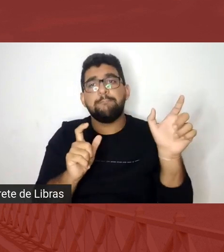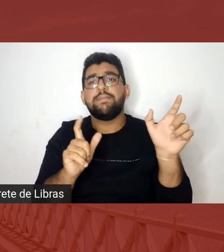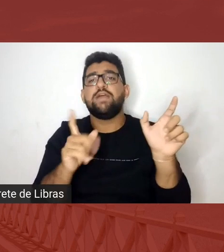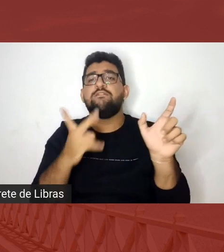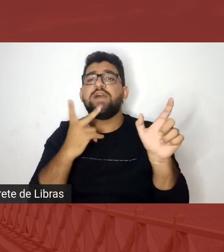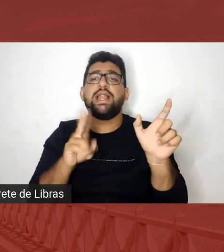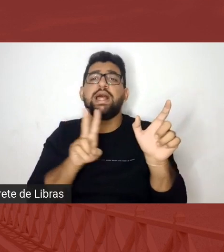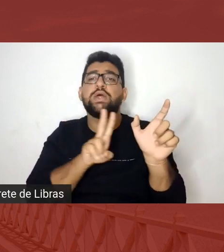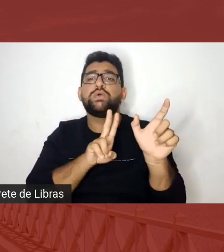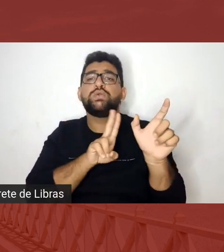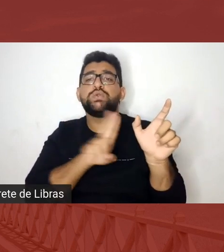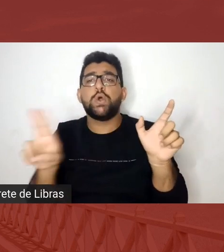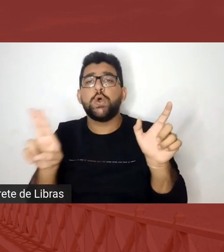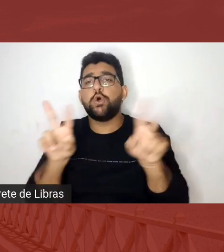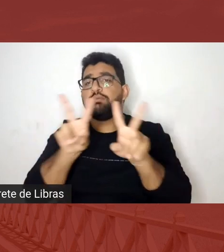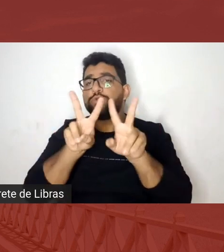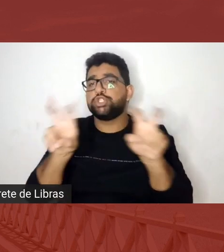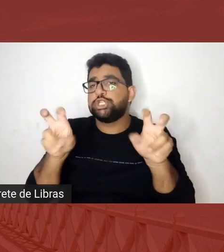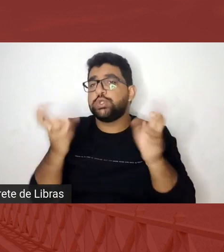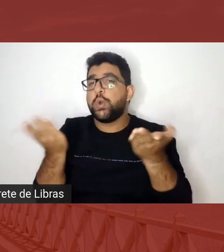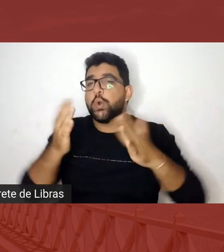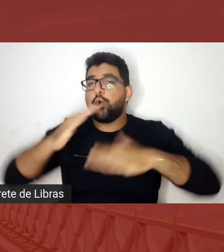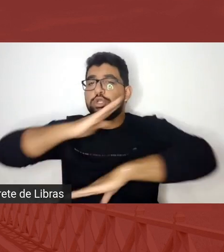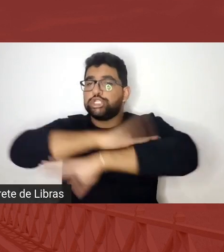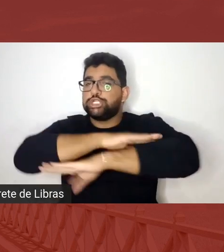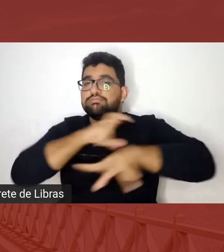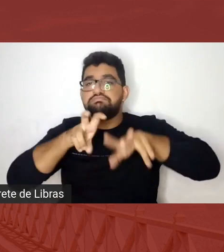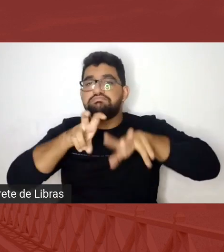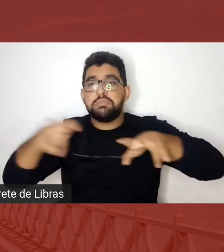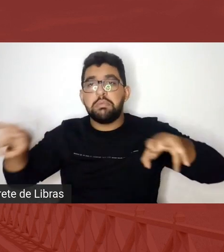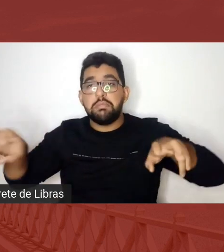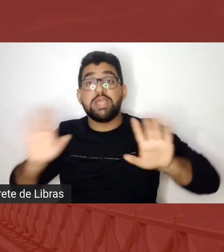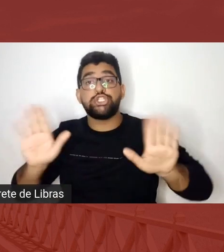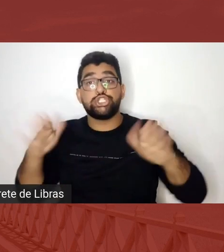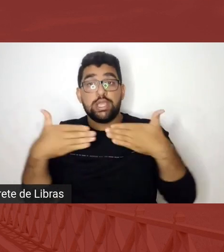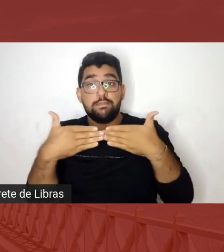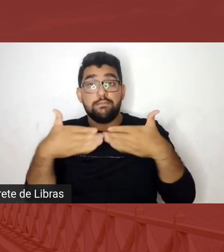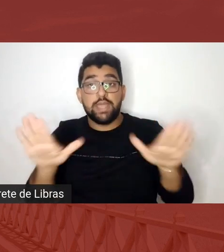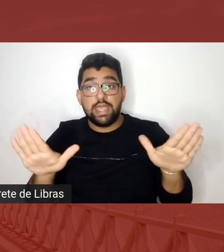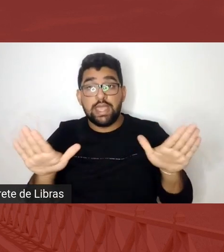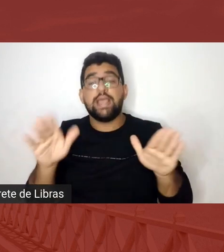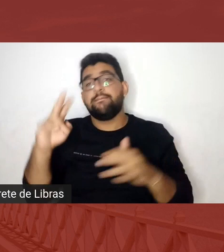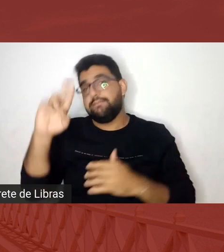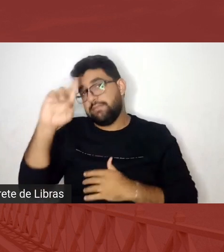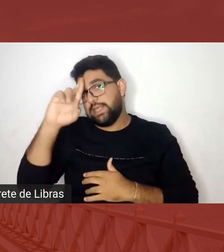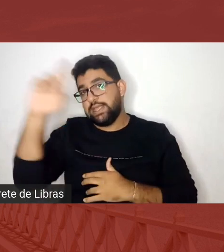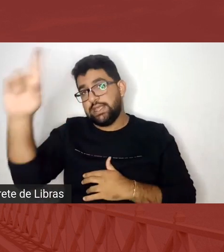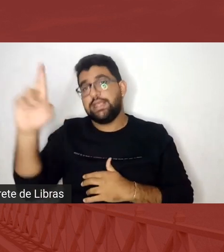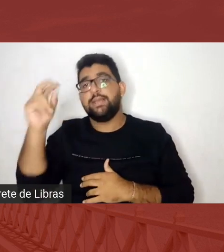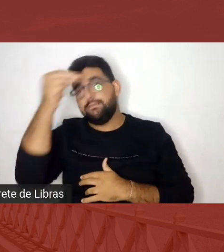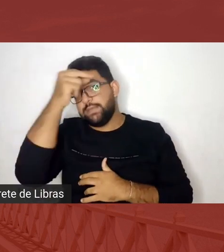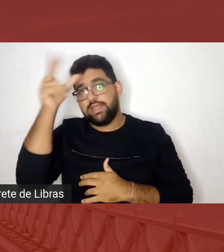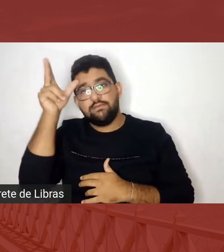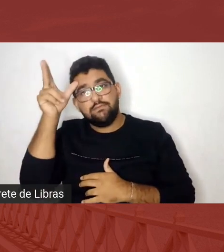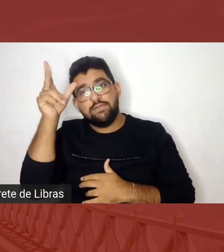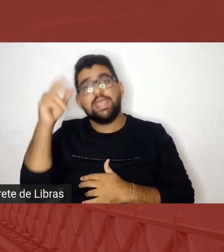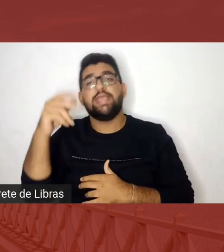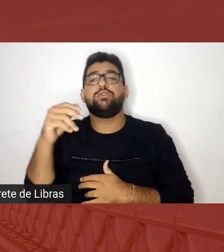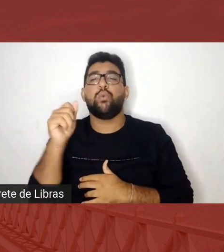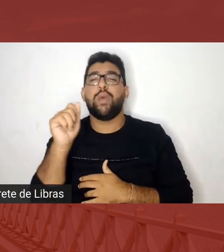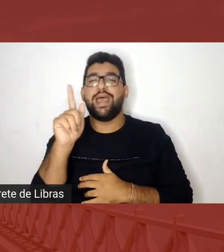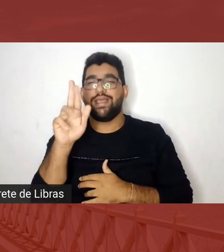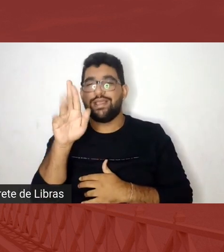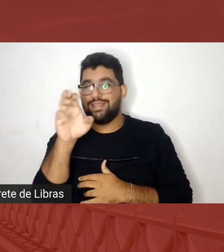à mesa de hoje. Inclusive, já foi aberta pelo nosso chefe do executivo, prefeito Aderson Gouveia, que também é um